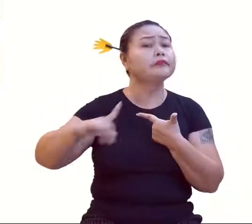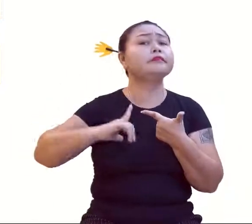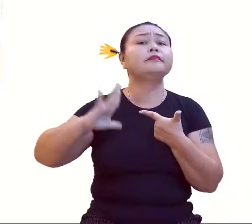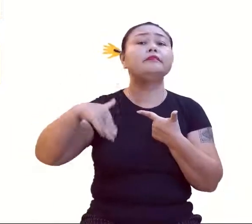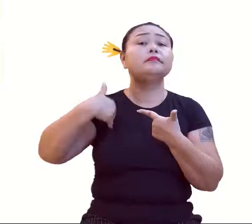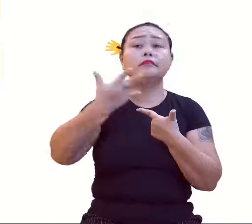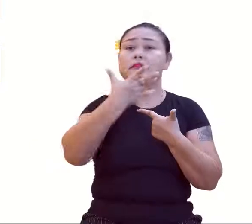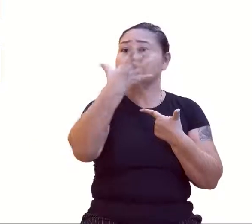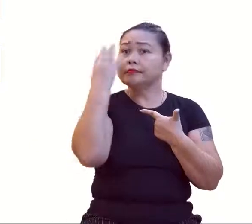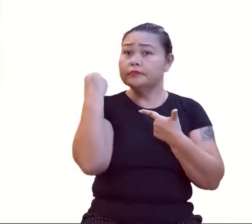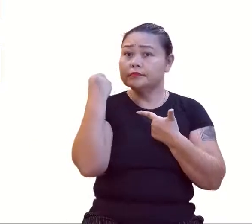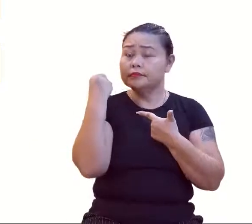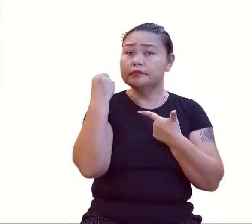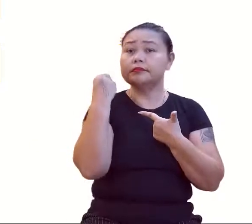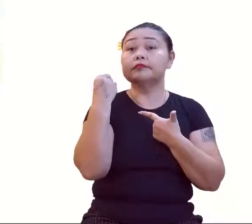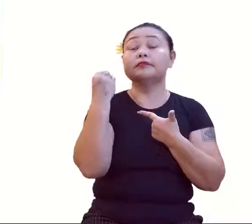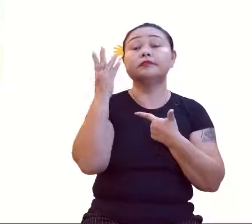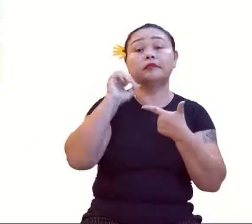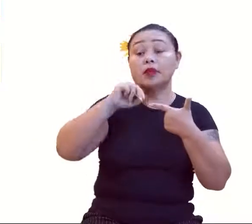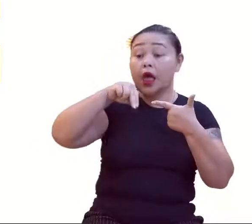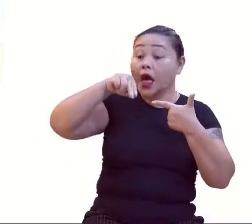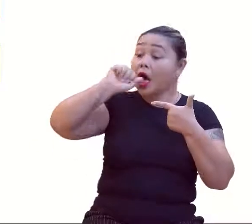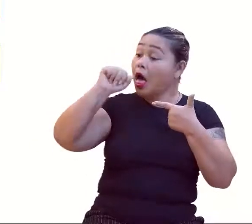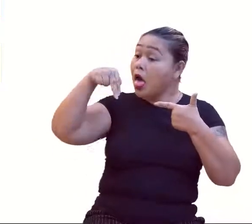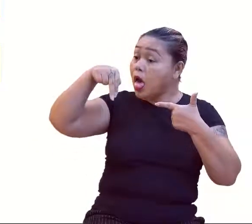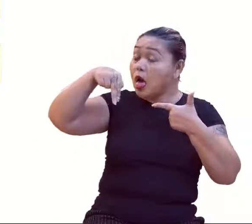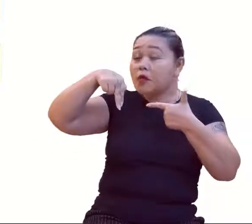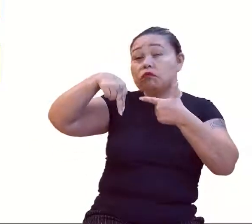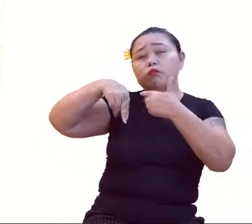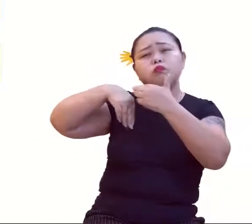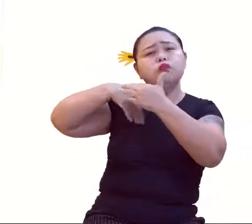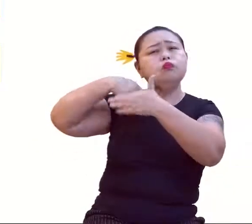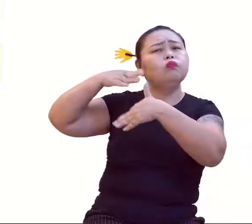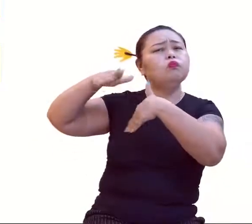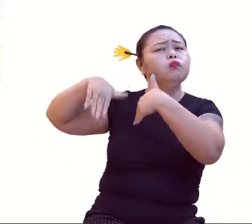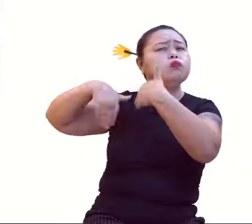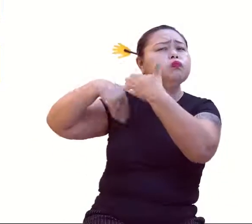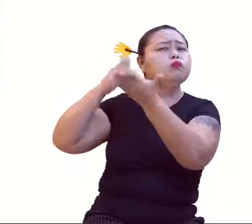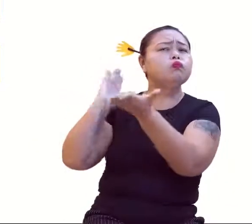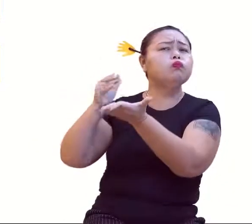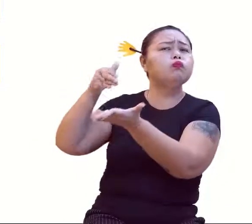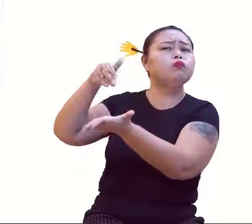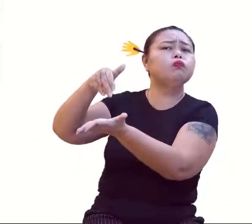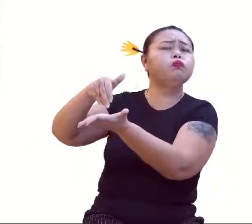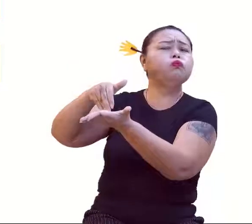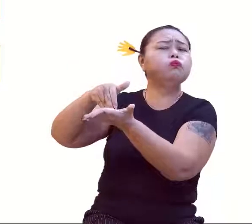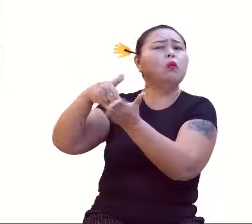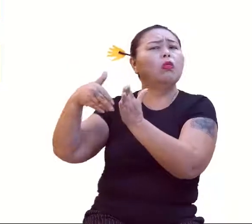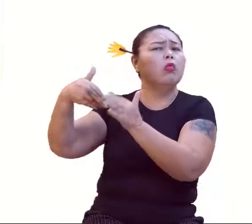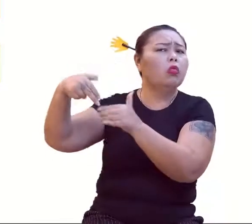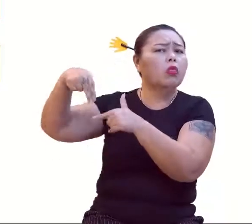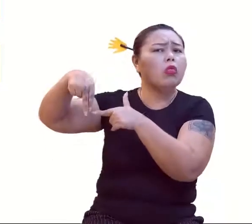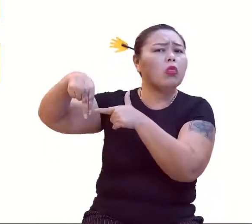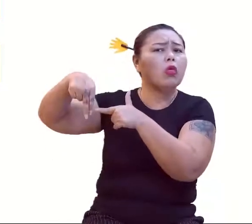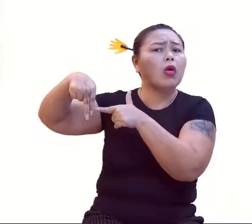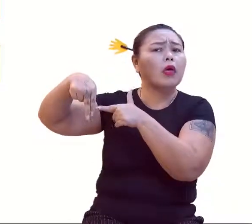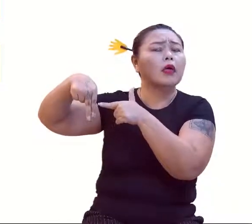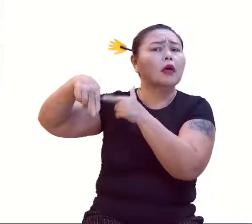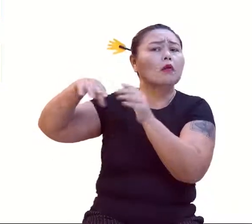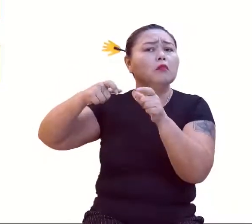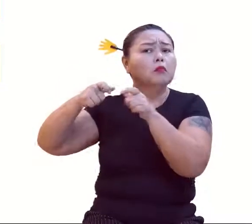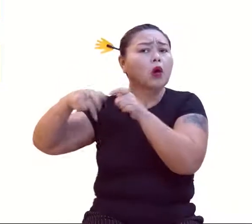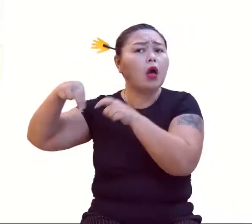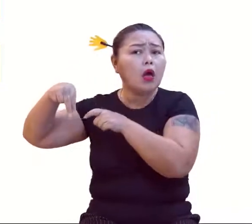que existe um enésimo termo, que é o termo que ocupa a posição N. Lembrando que essa